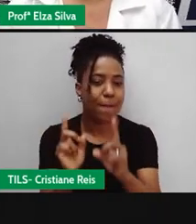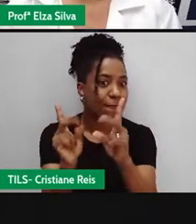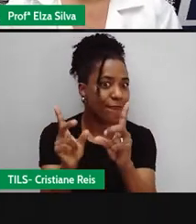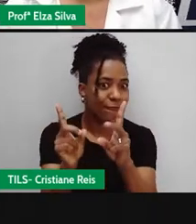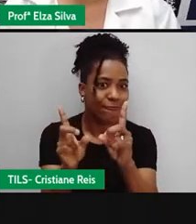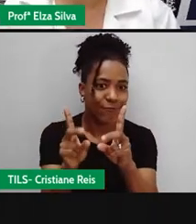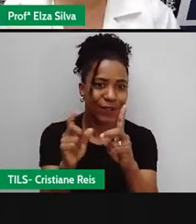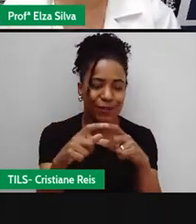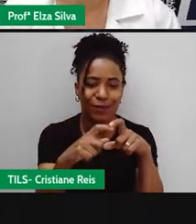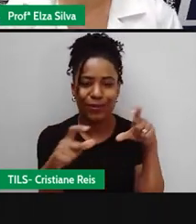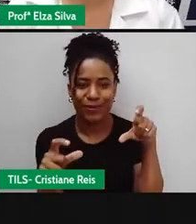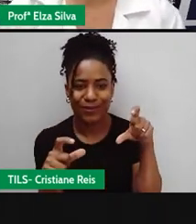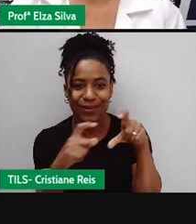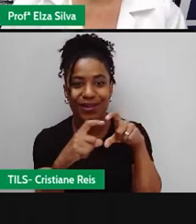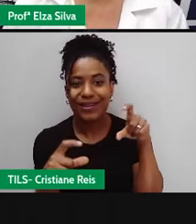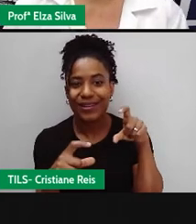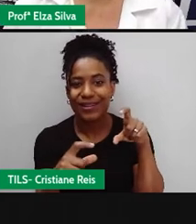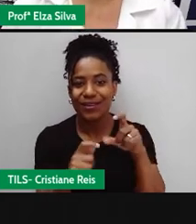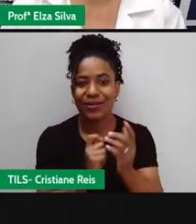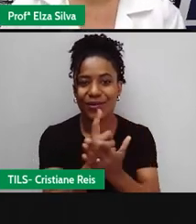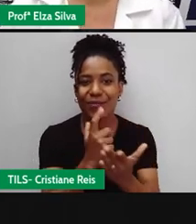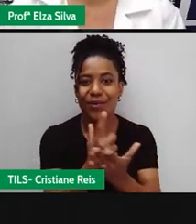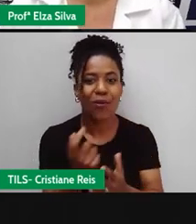Quanto foi